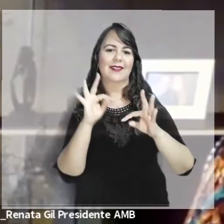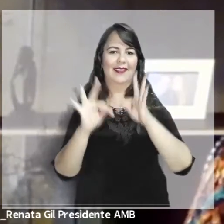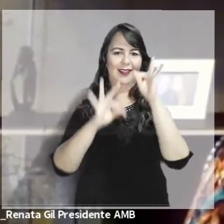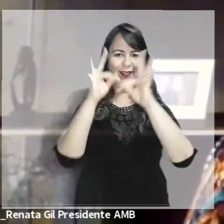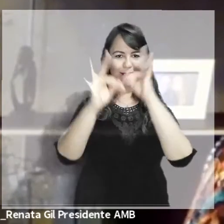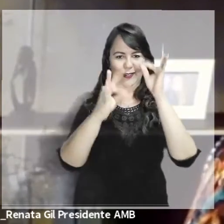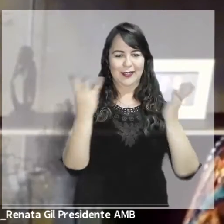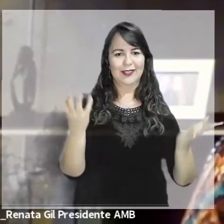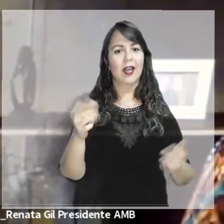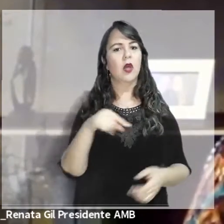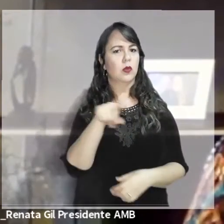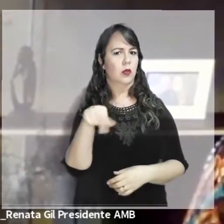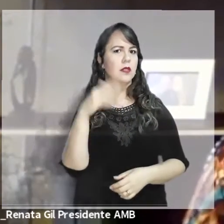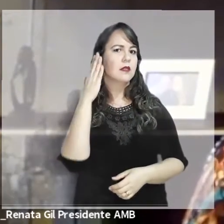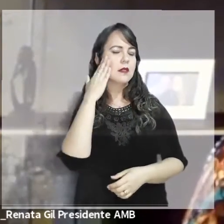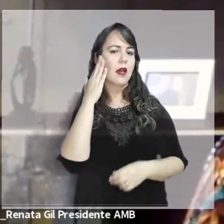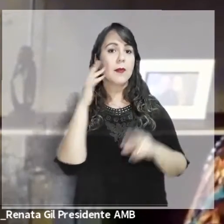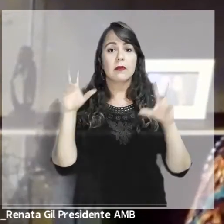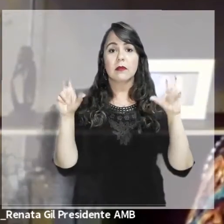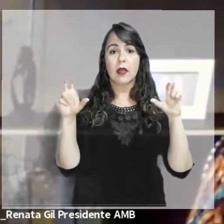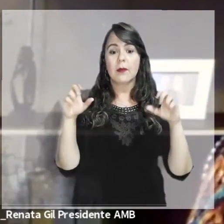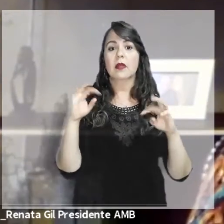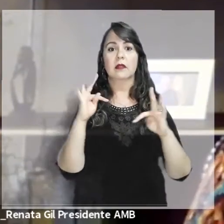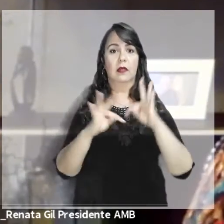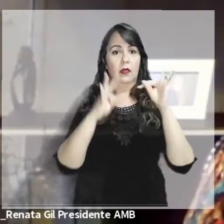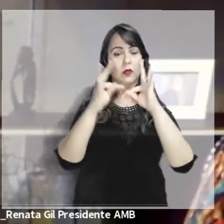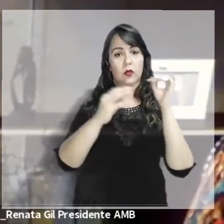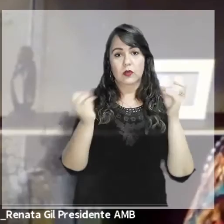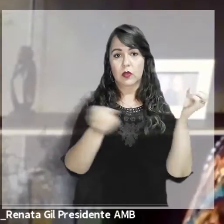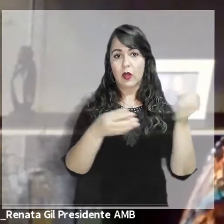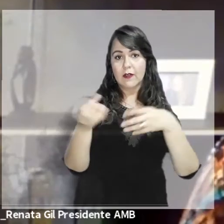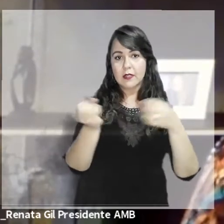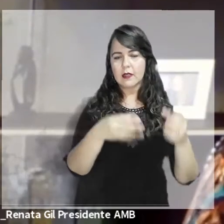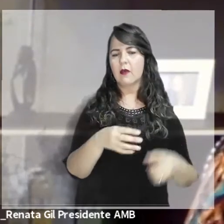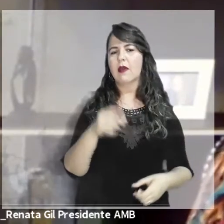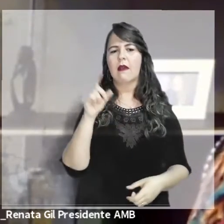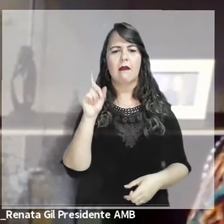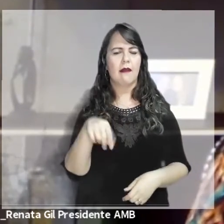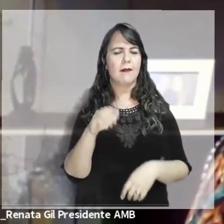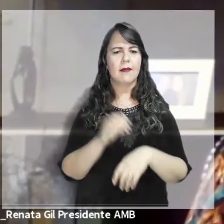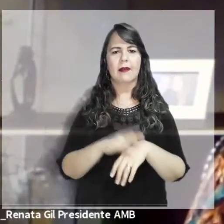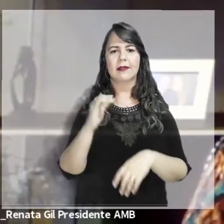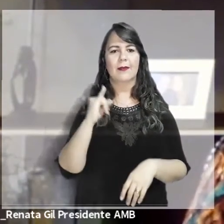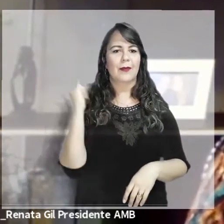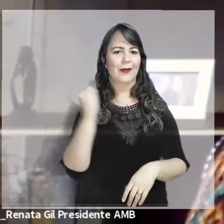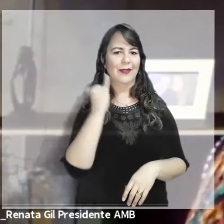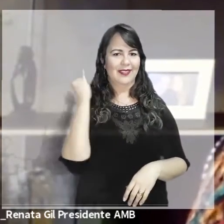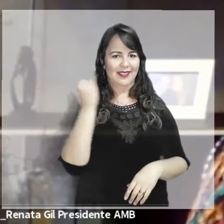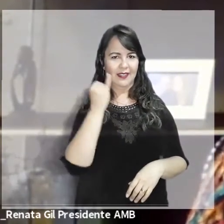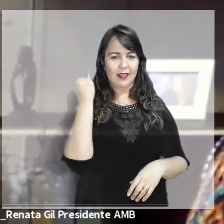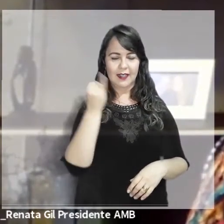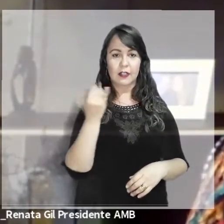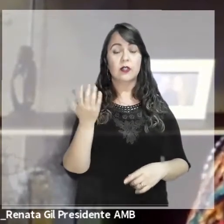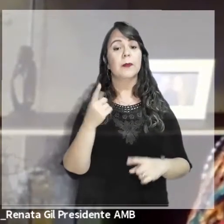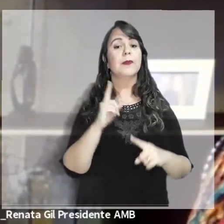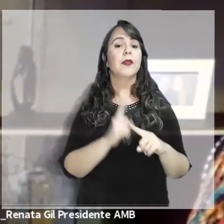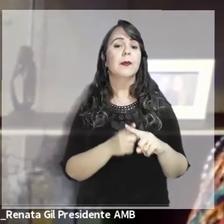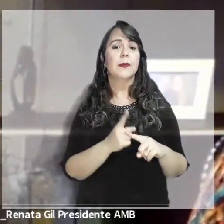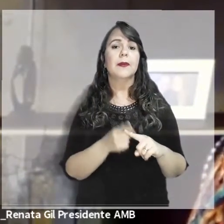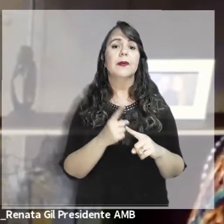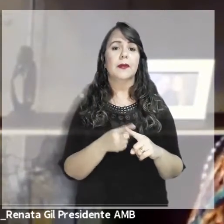questão da inovação e muito interessante a abordagem, ela adunada à gestão. A inovação, ela é